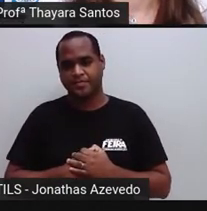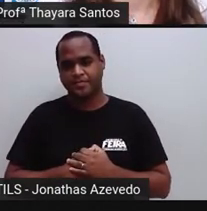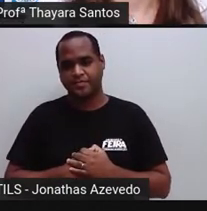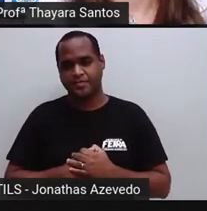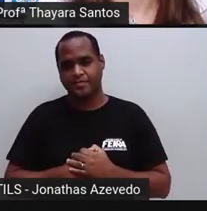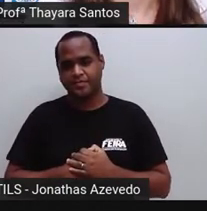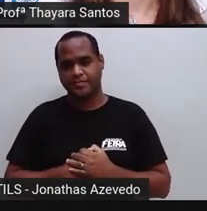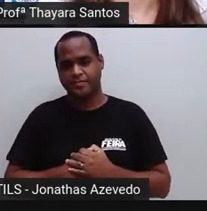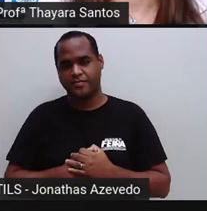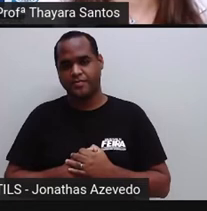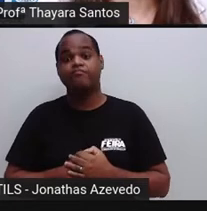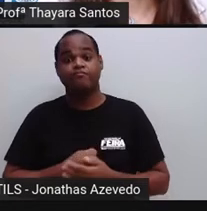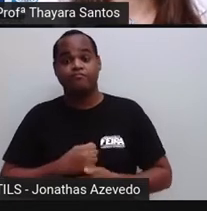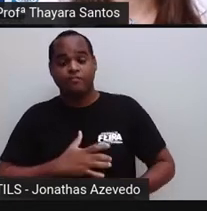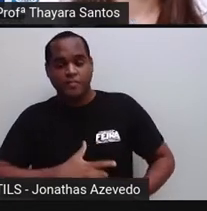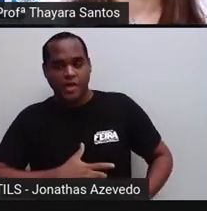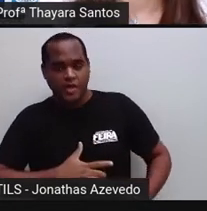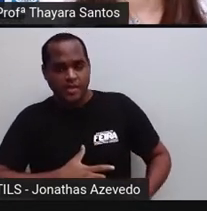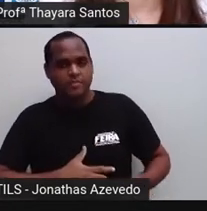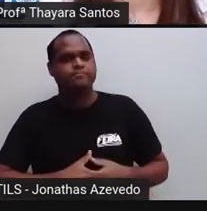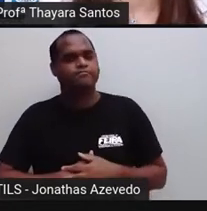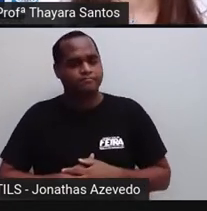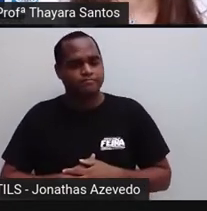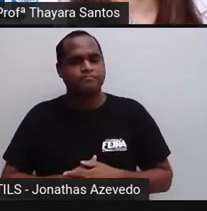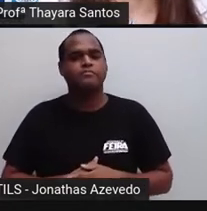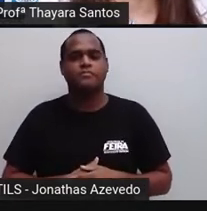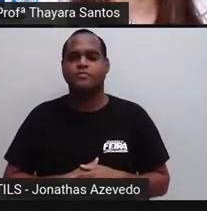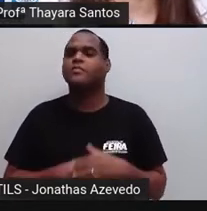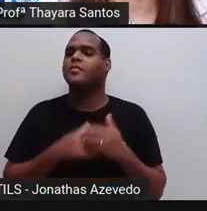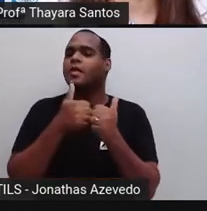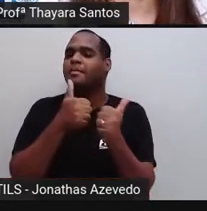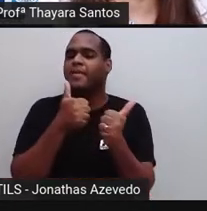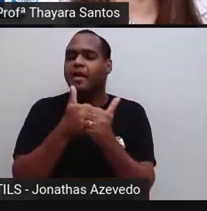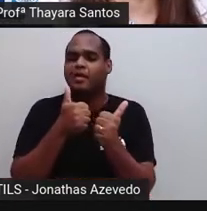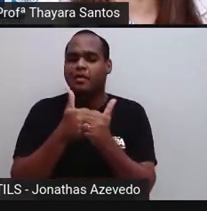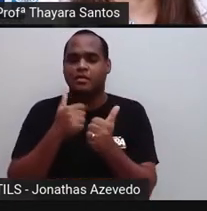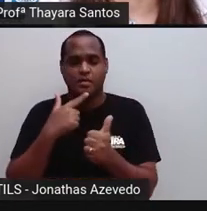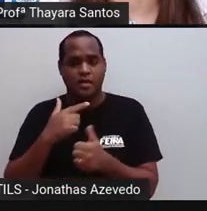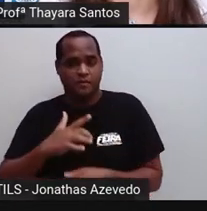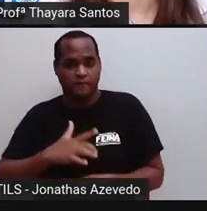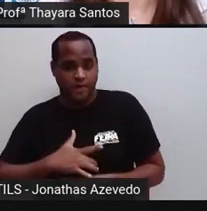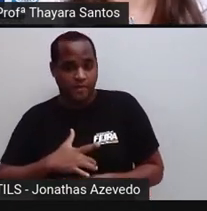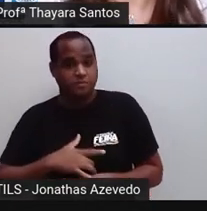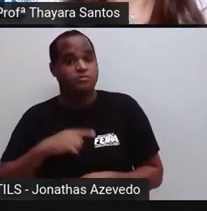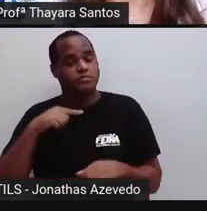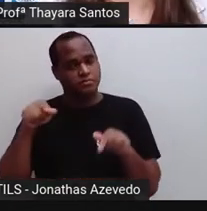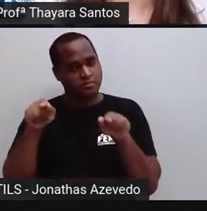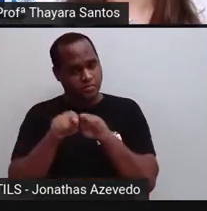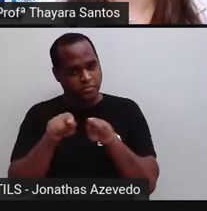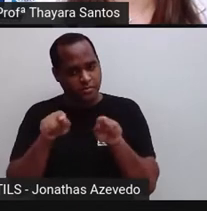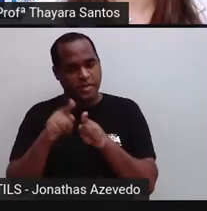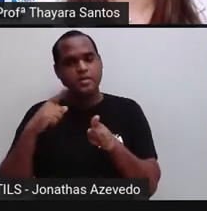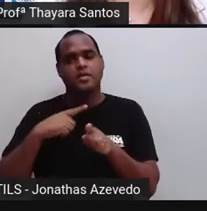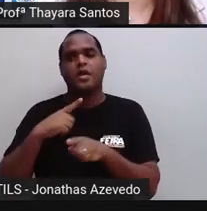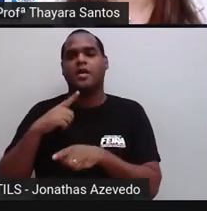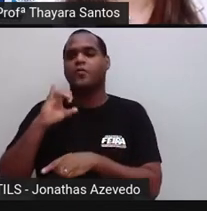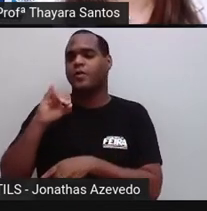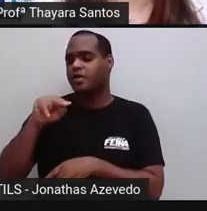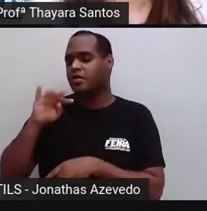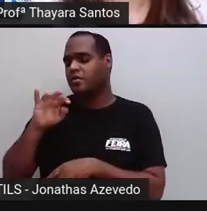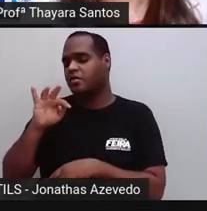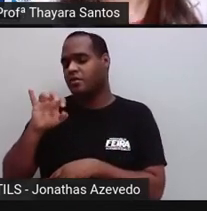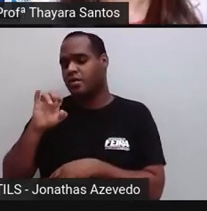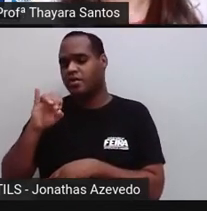A gente tem o pâncreas, que ele está ali pertinho do fígado e do intestino também.